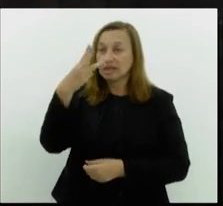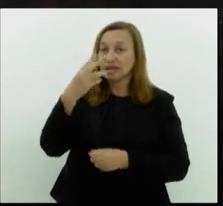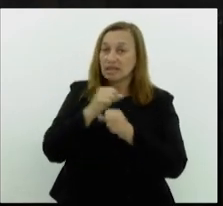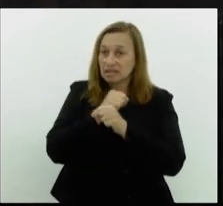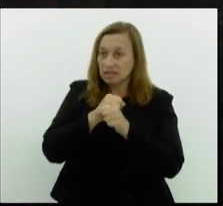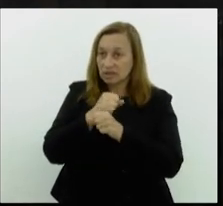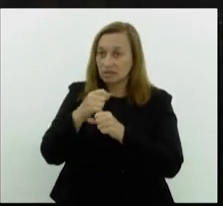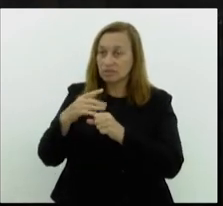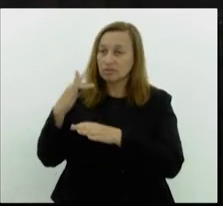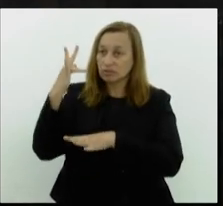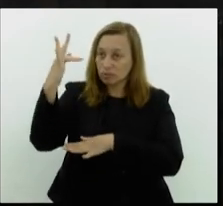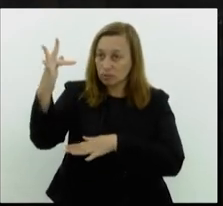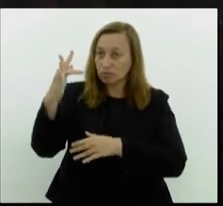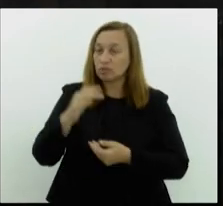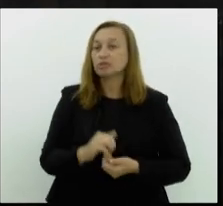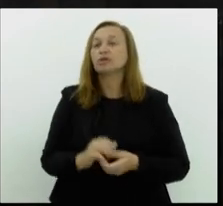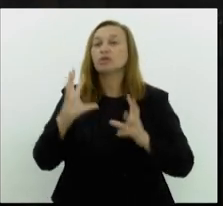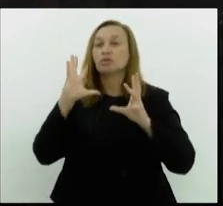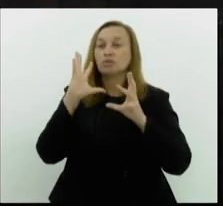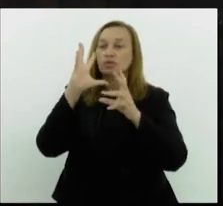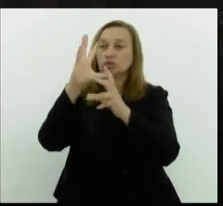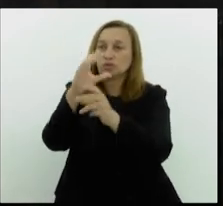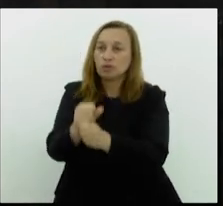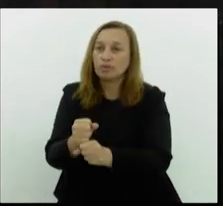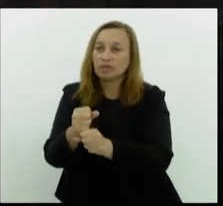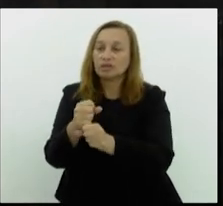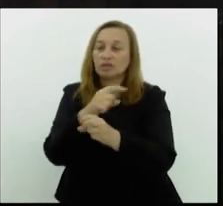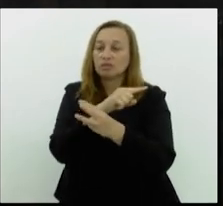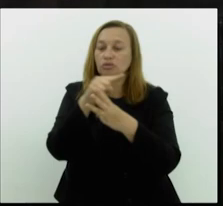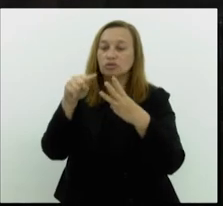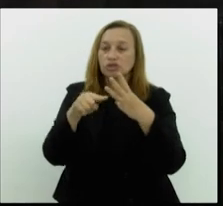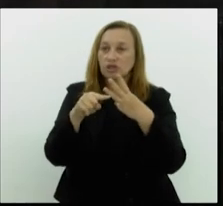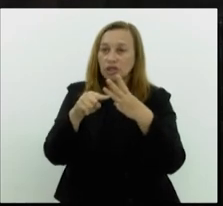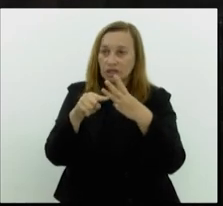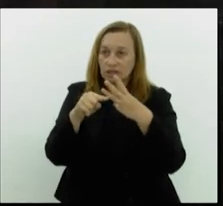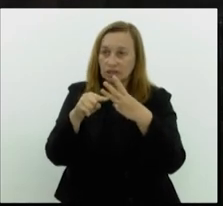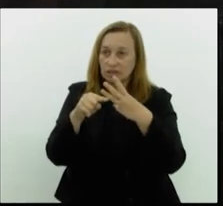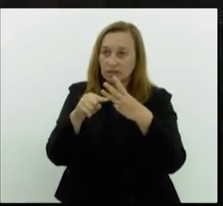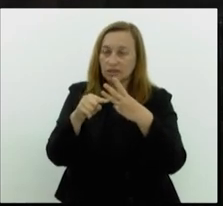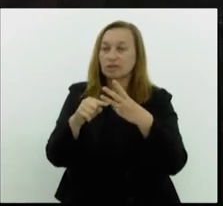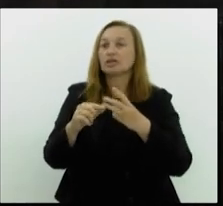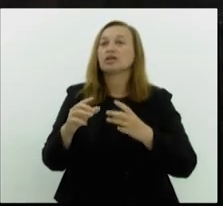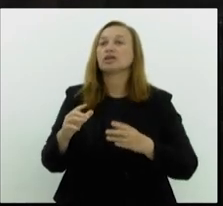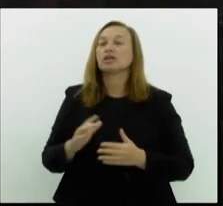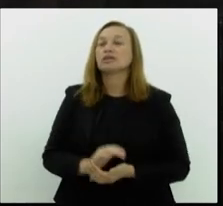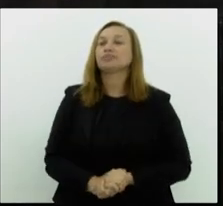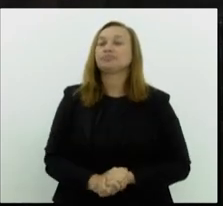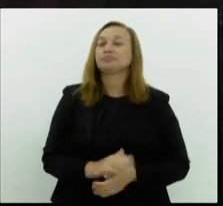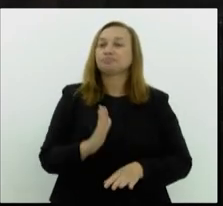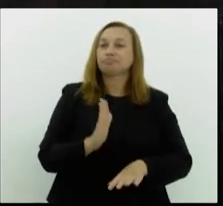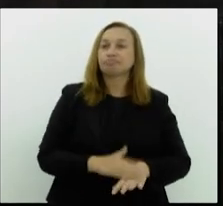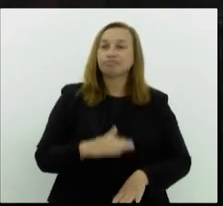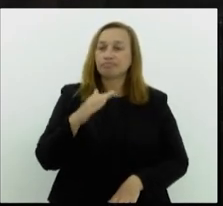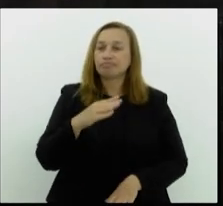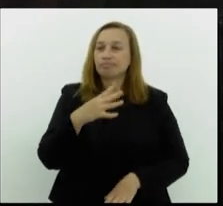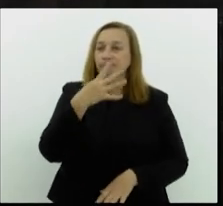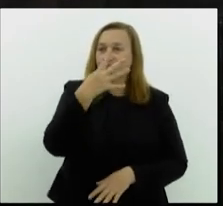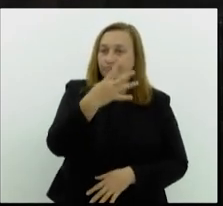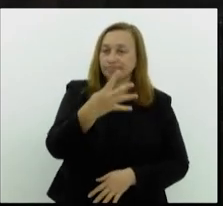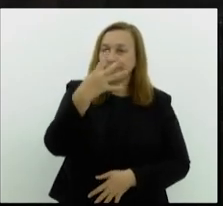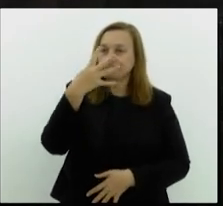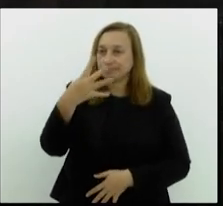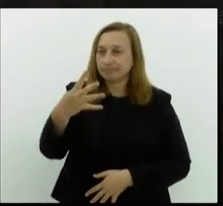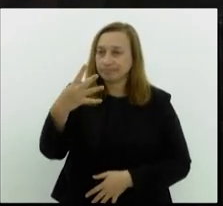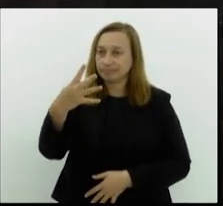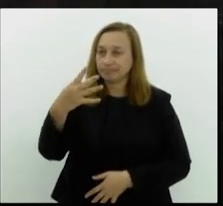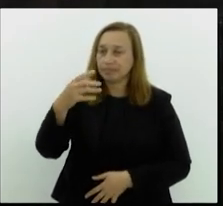o somatório dos déficits atingem mais de 44